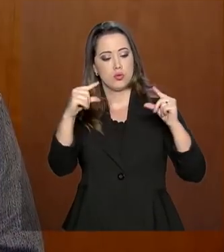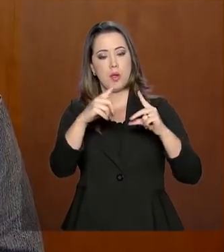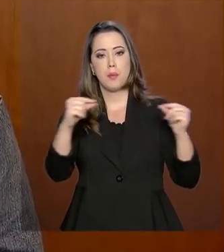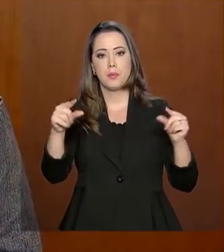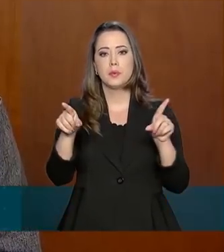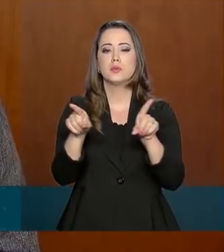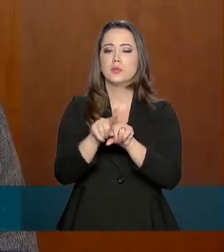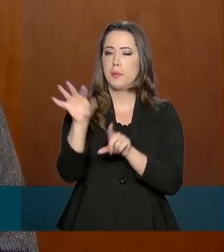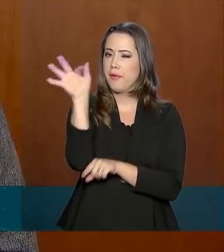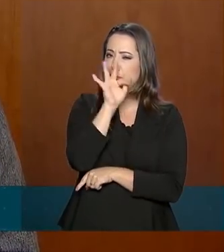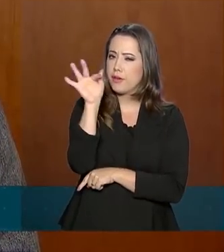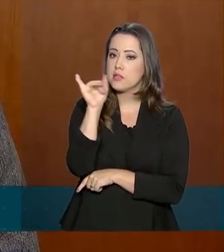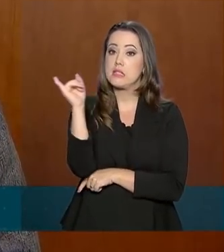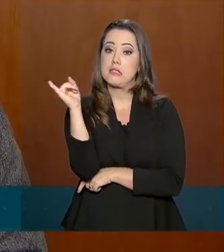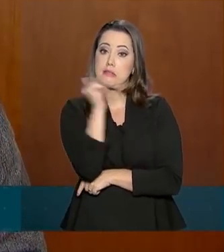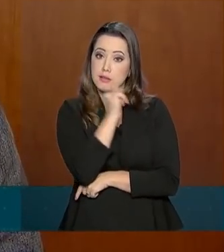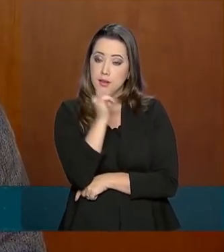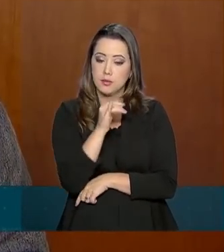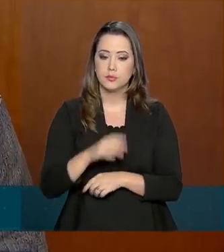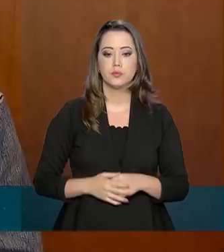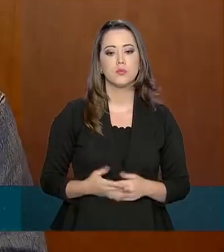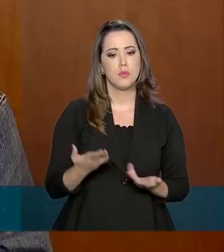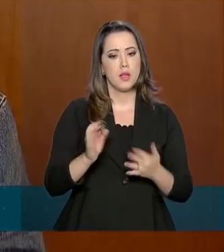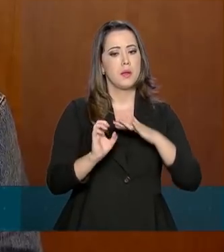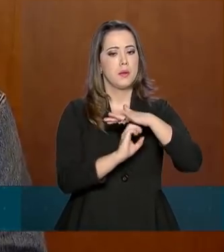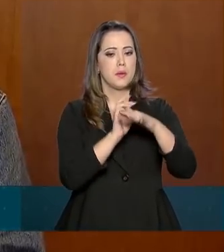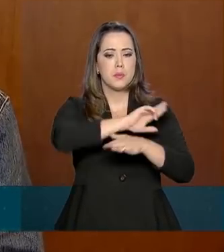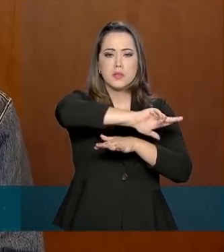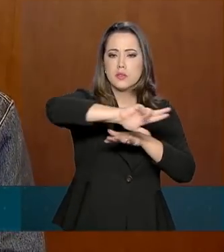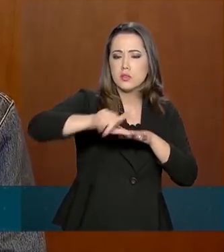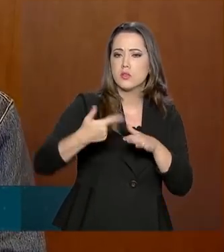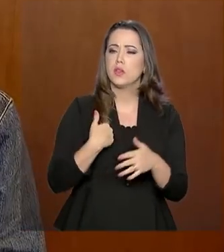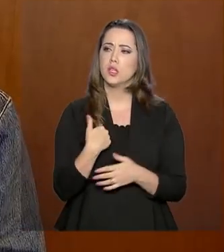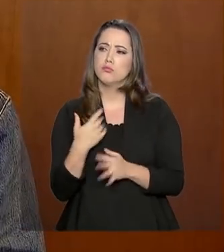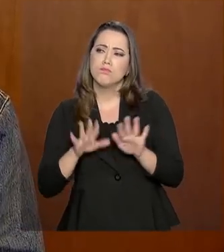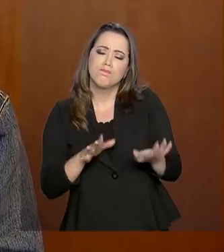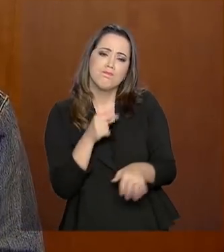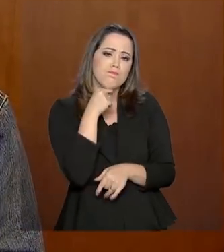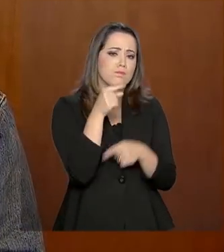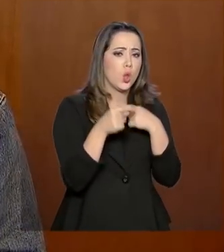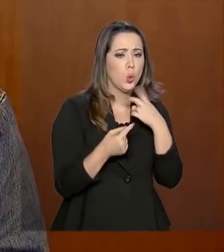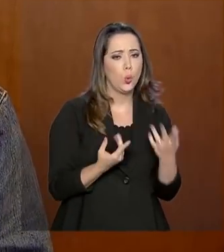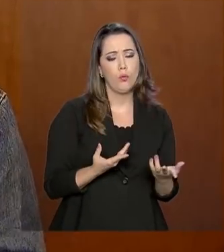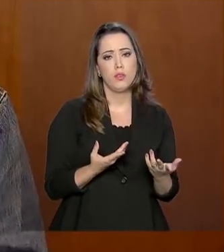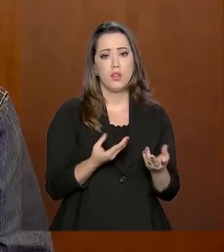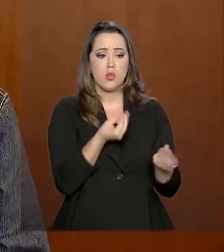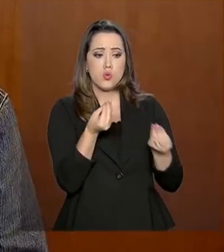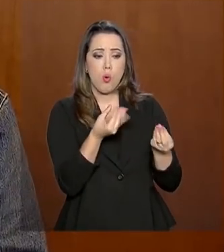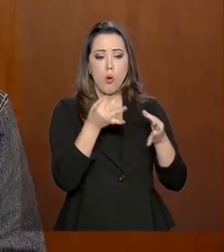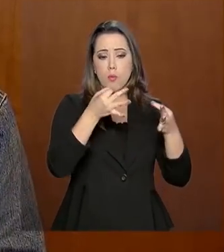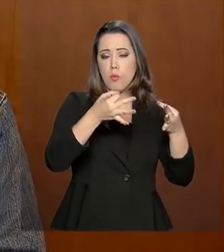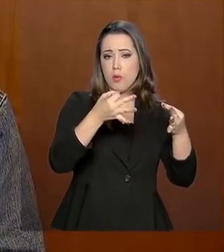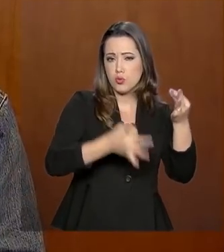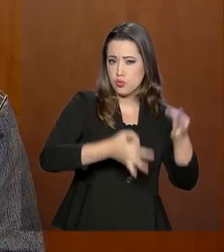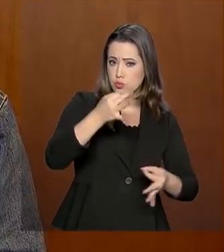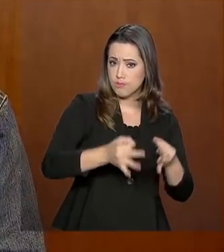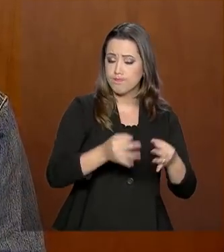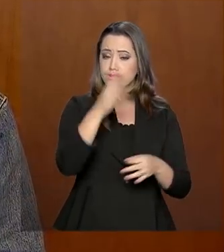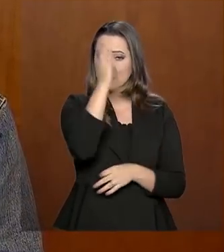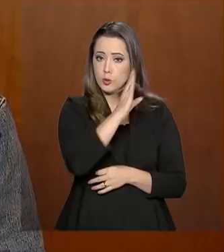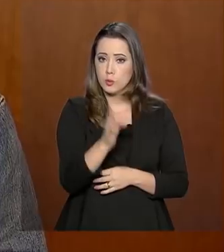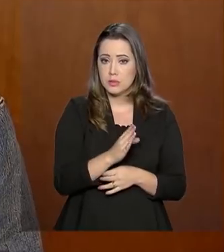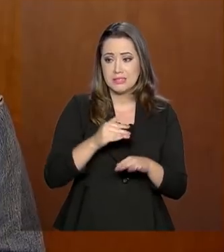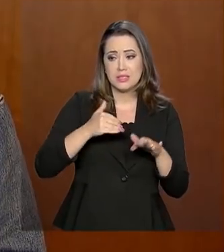estrangeiras que têm interesse em operar no Brasil podem ter dúvidas jurídicas ou sobre o mercado local, que às vezes afastam o